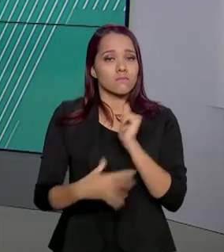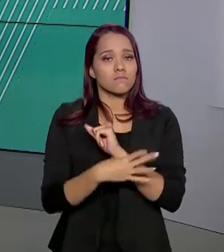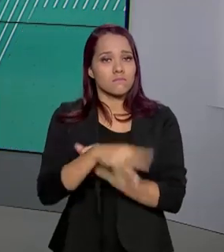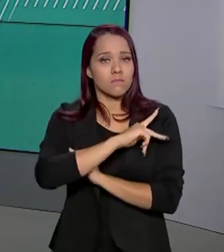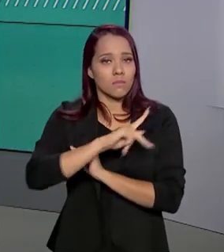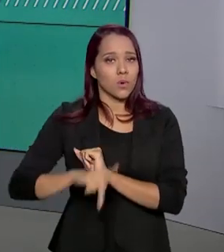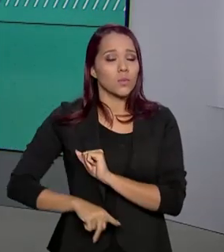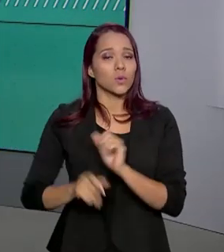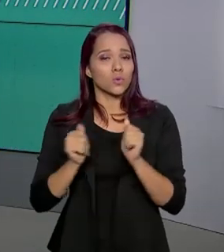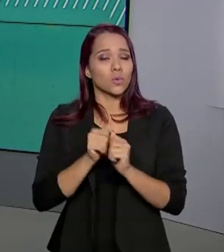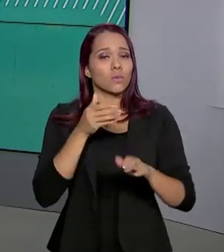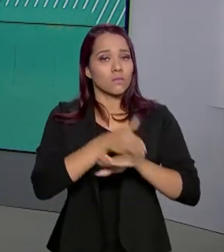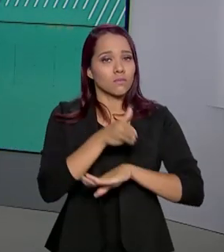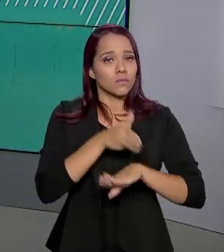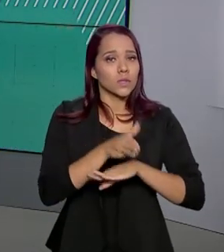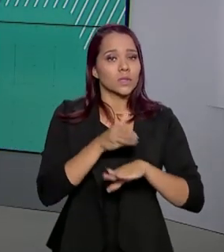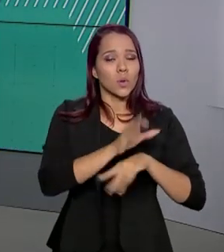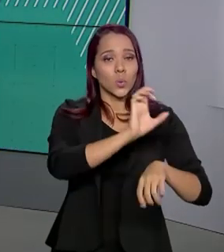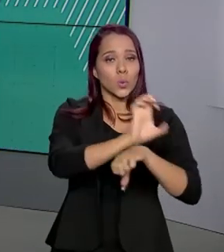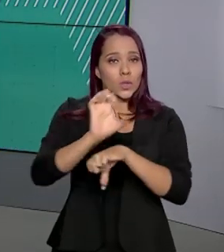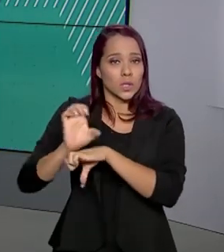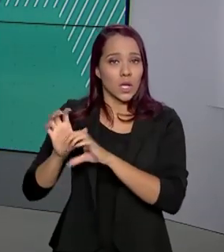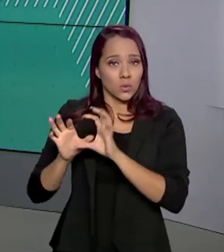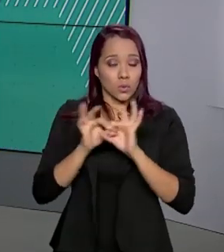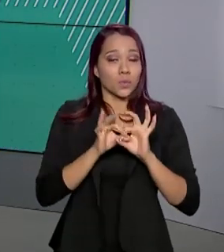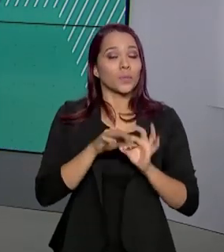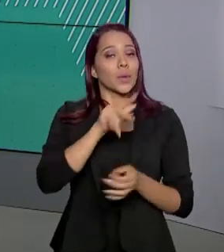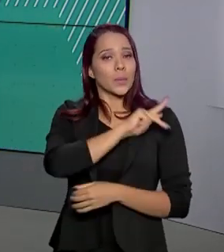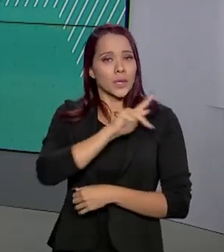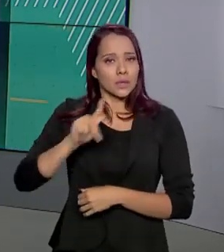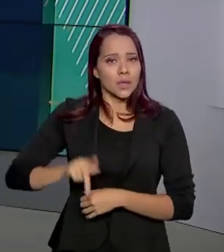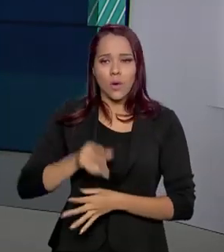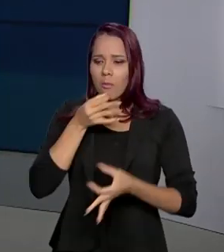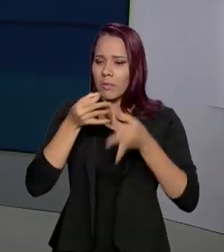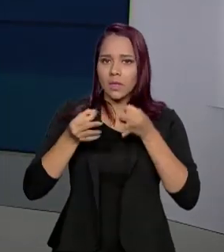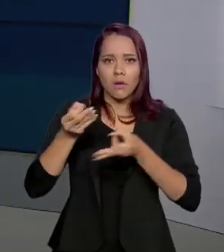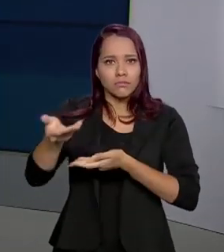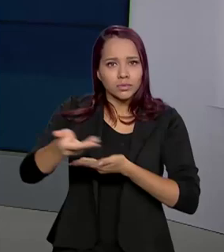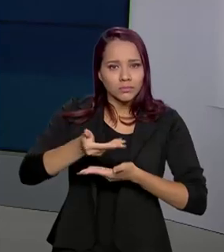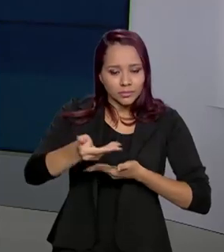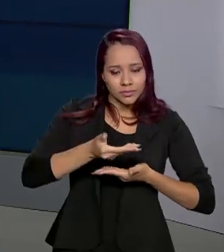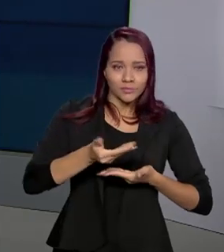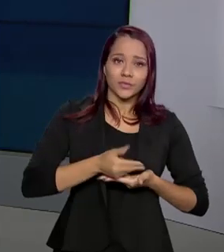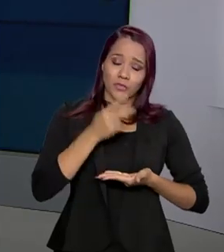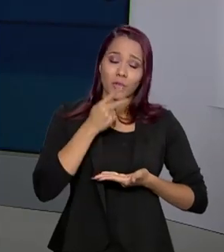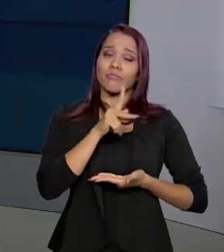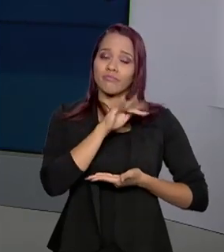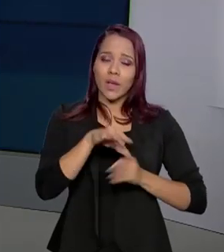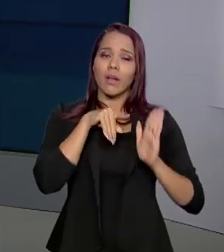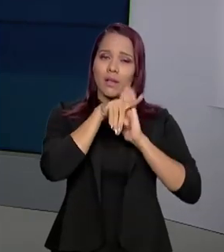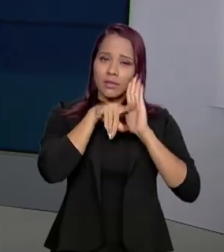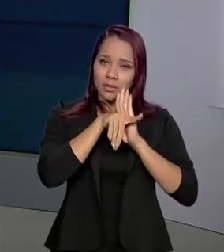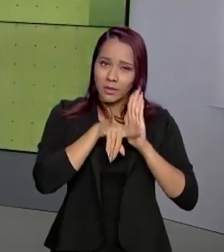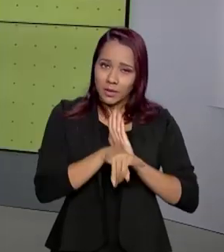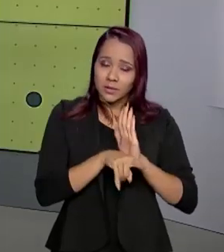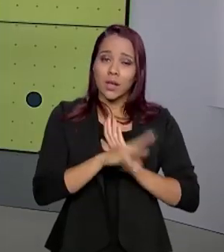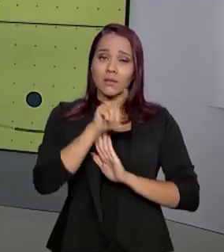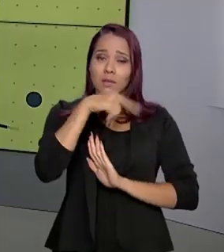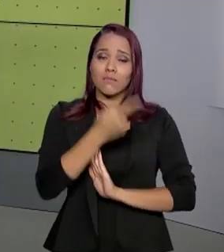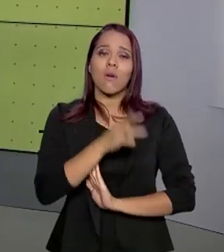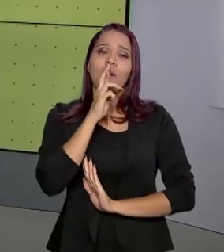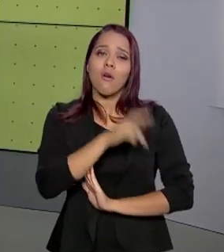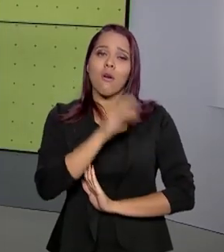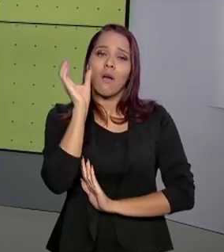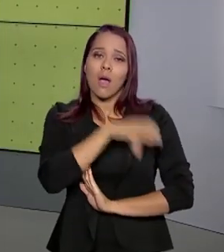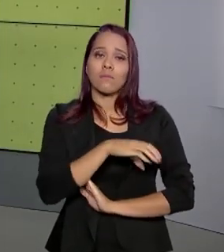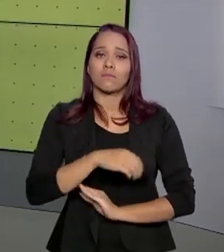com a participação dos Estados. O presidente recebeu as sugestões e afirmou que irá analisar os pedidos e dar a resposta o